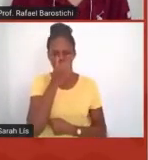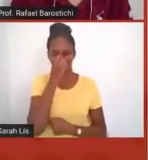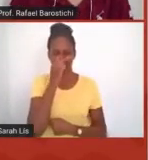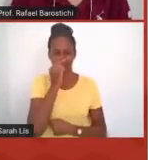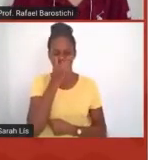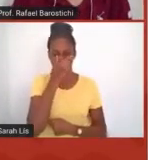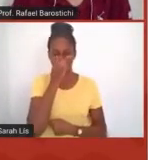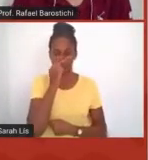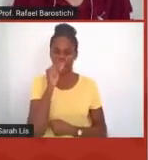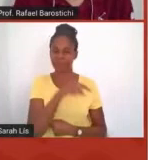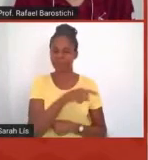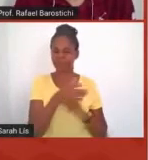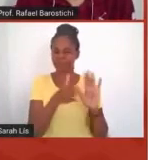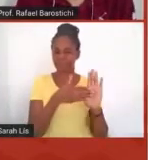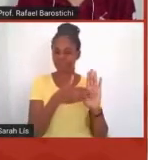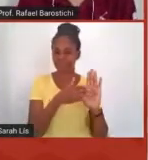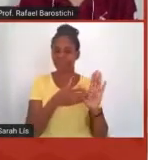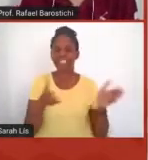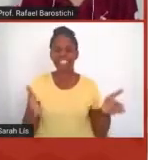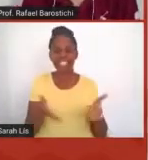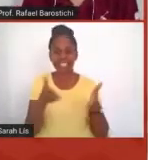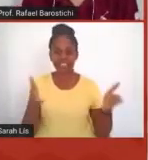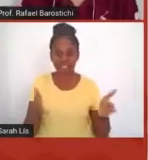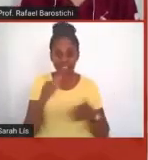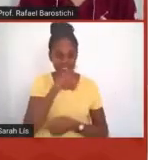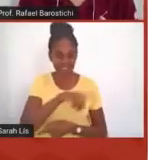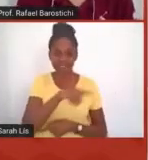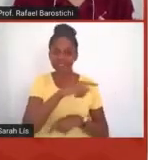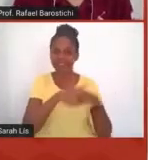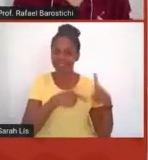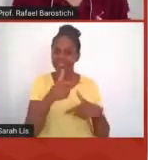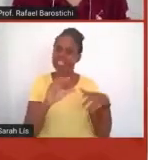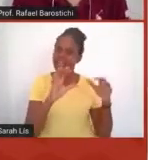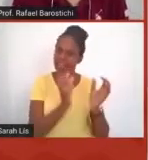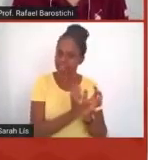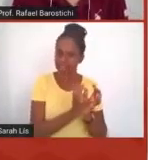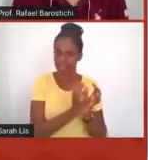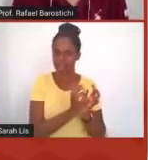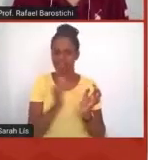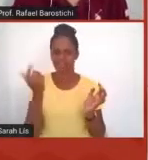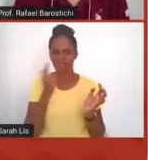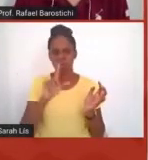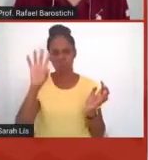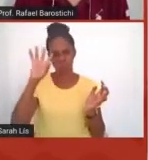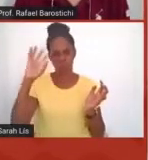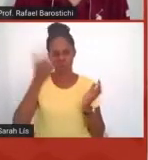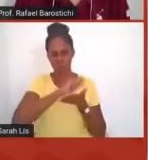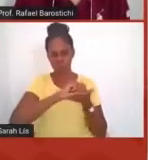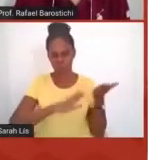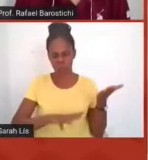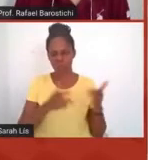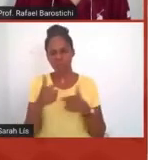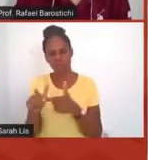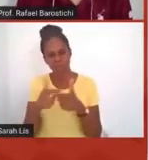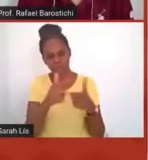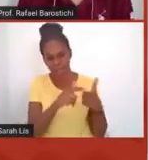propor e incentivá-los a trabalhar em equipe para resolver ali as tarefas, os problemas,